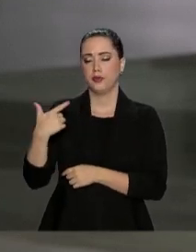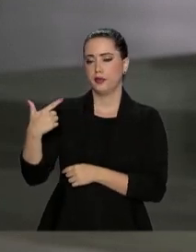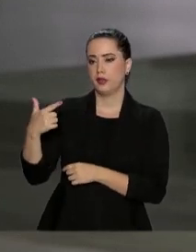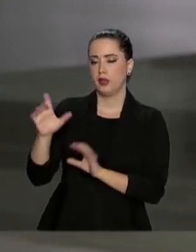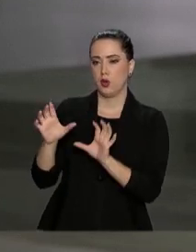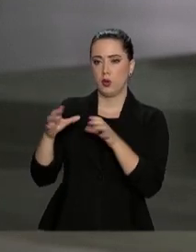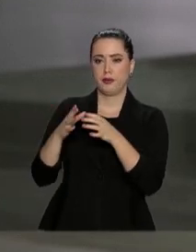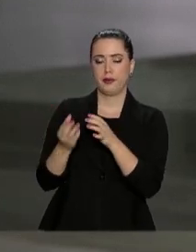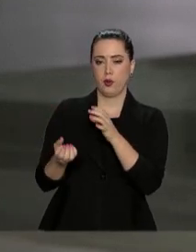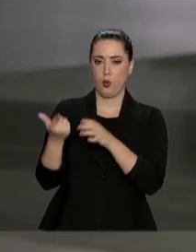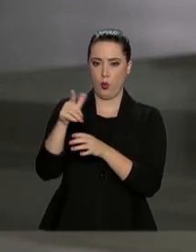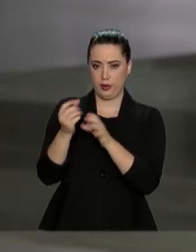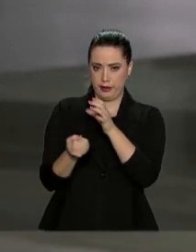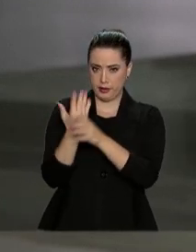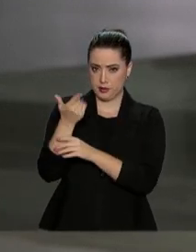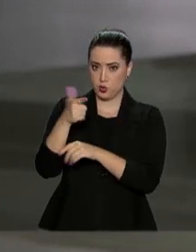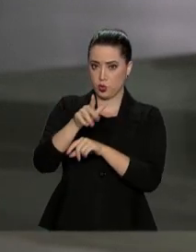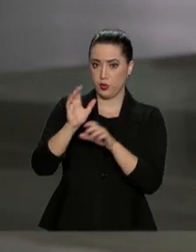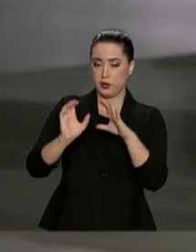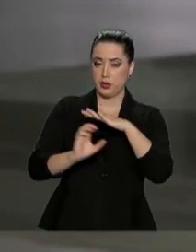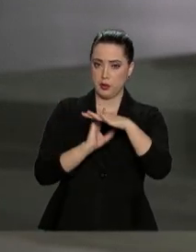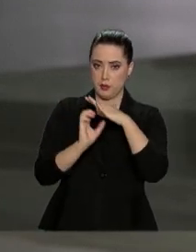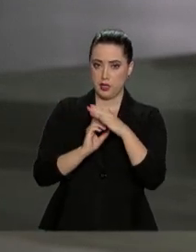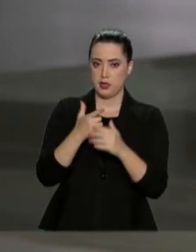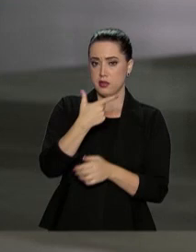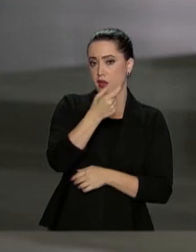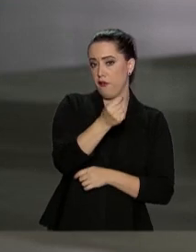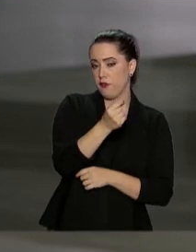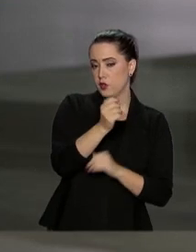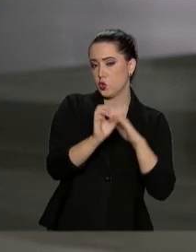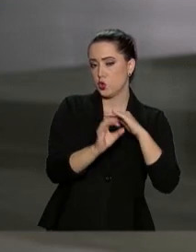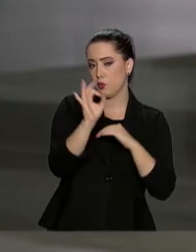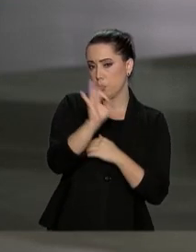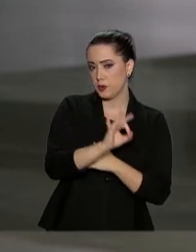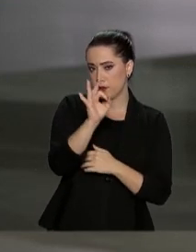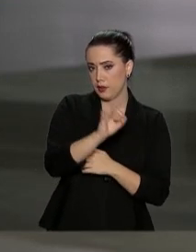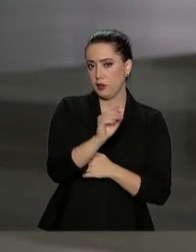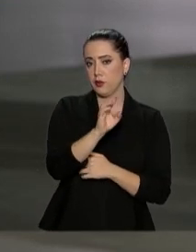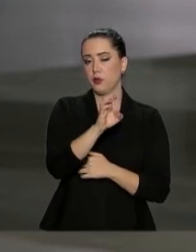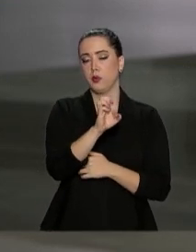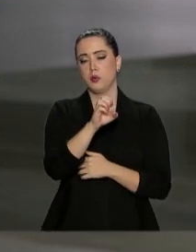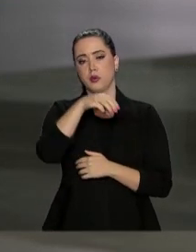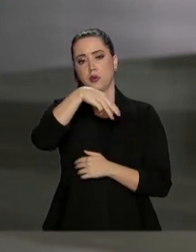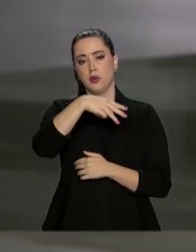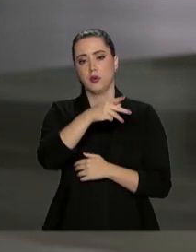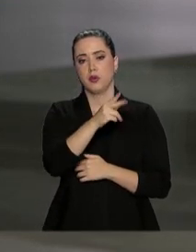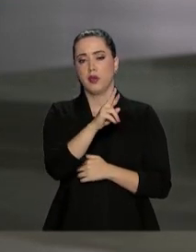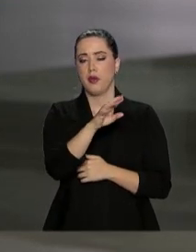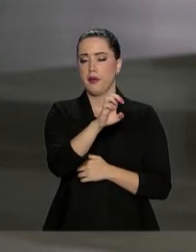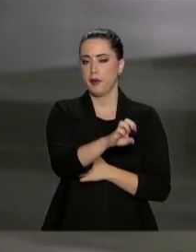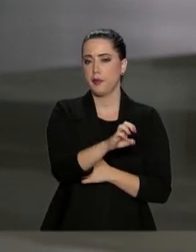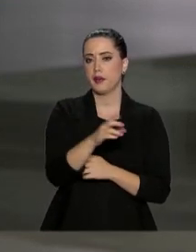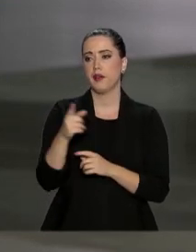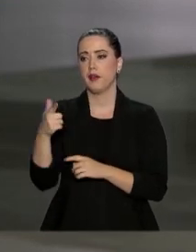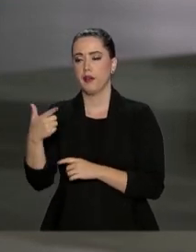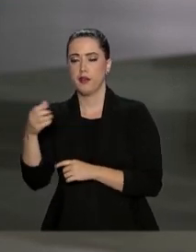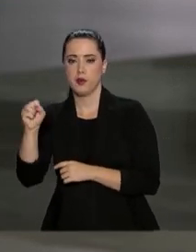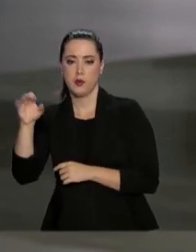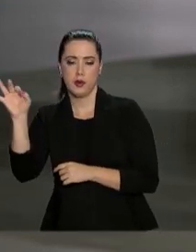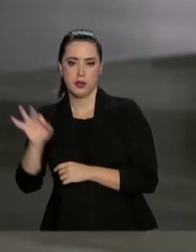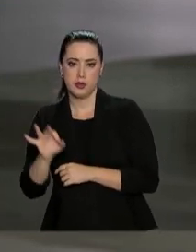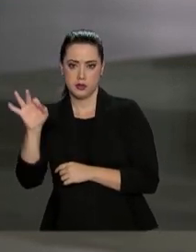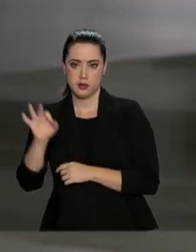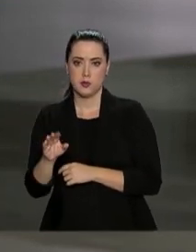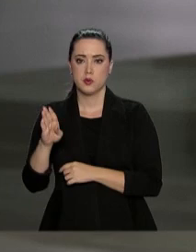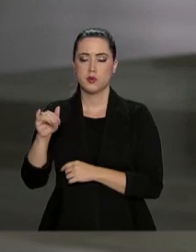80% da Boeing. E também falou sobre a criação, nesse texto prevê a criação da Joint Venture do KC